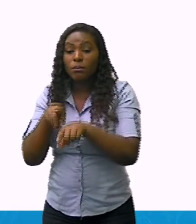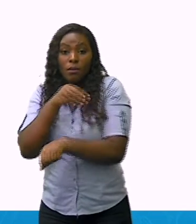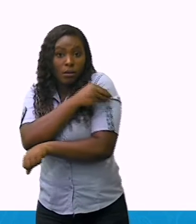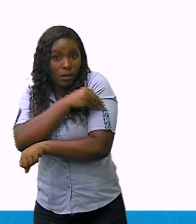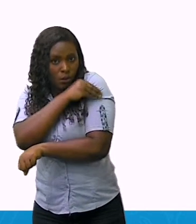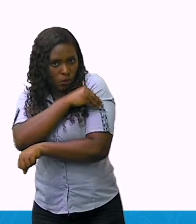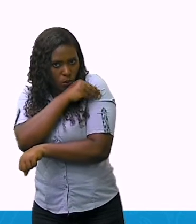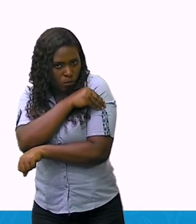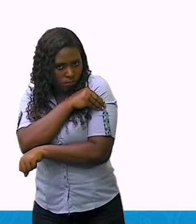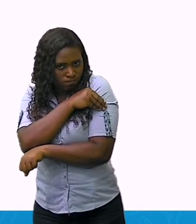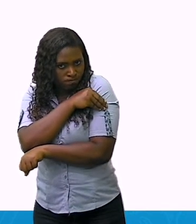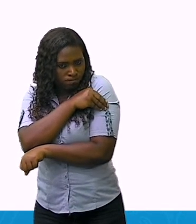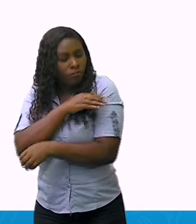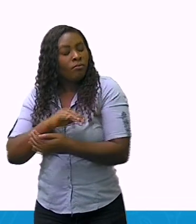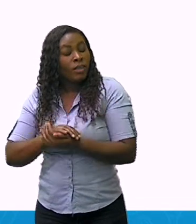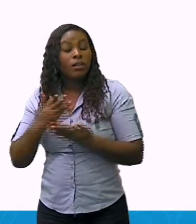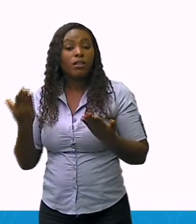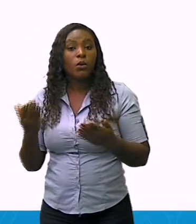1948,